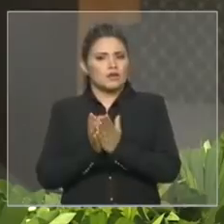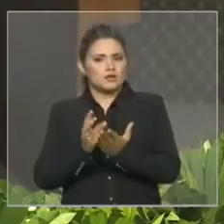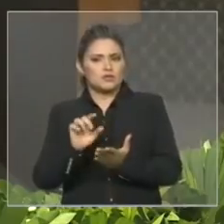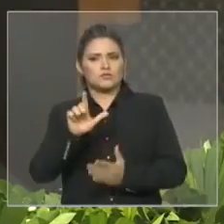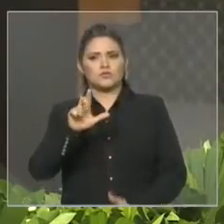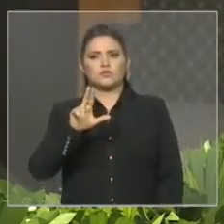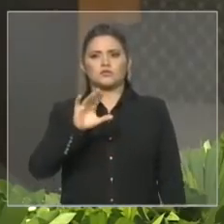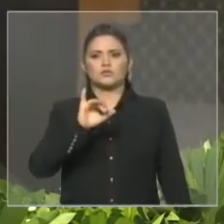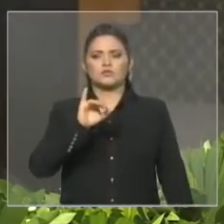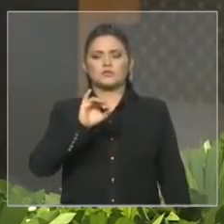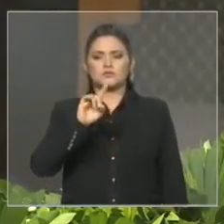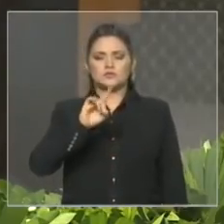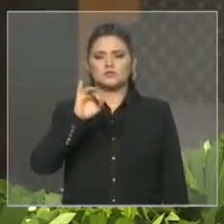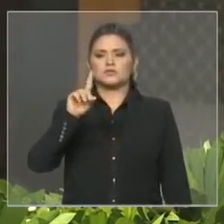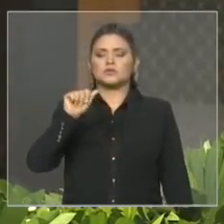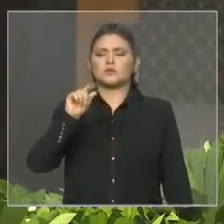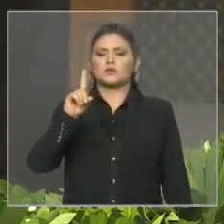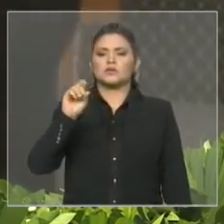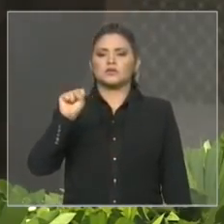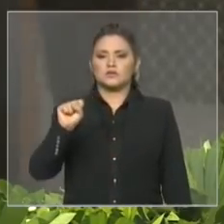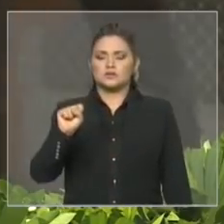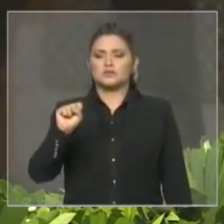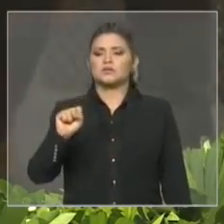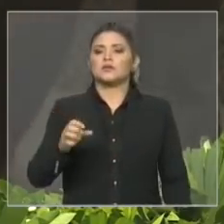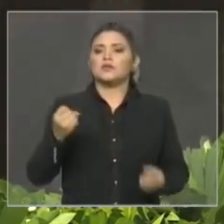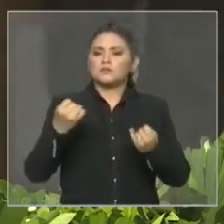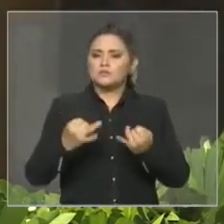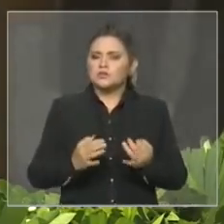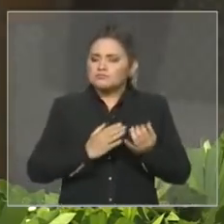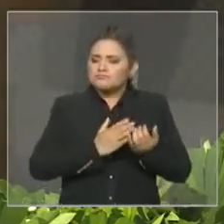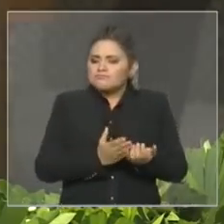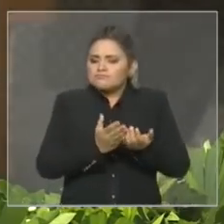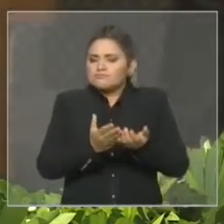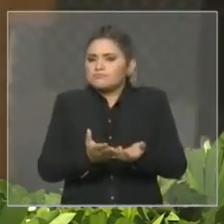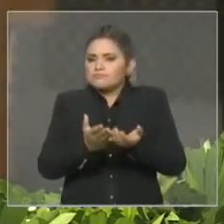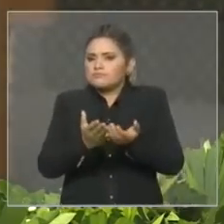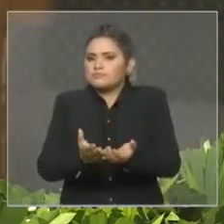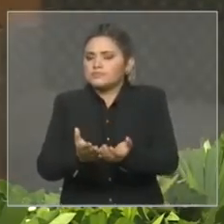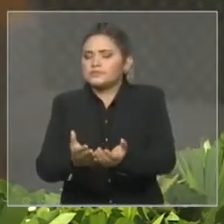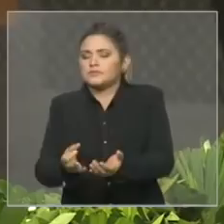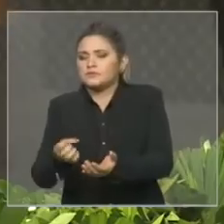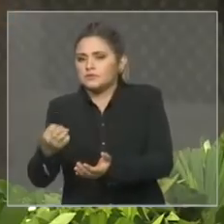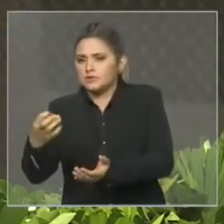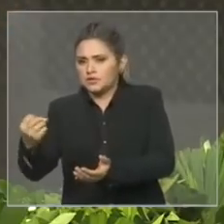de que há um saber de experiência feito.